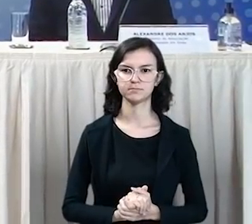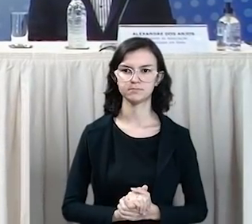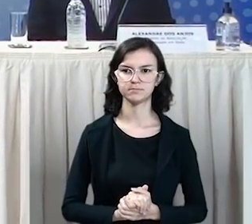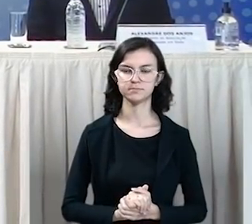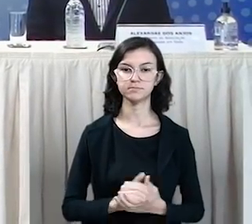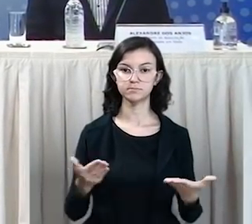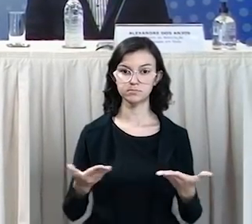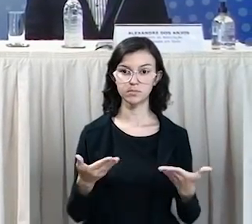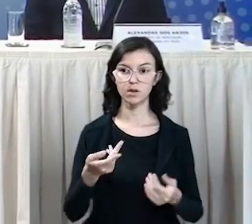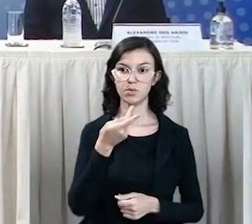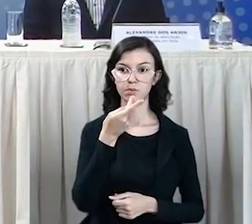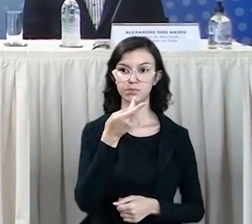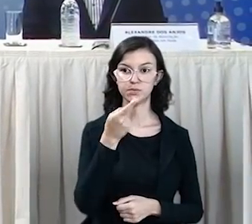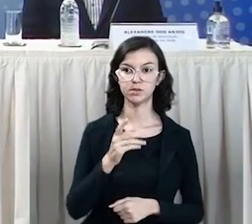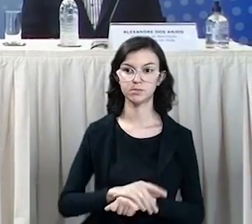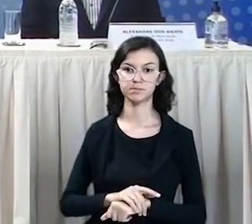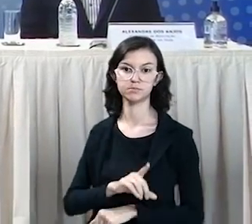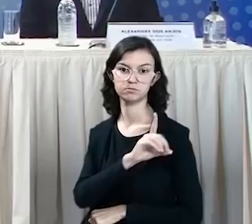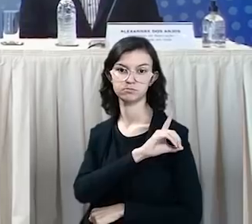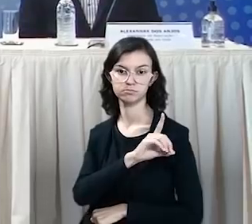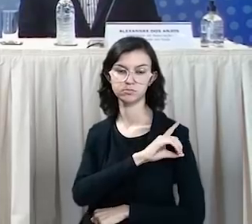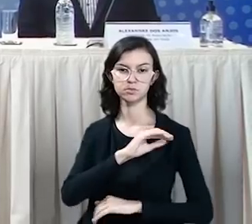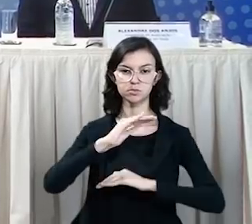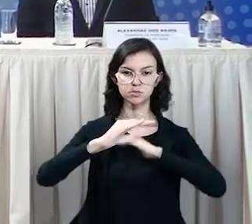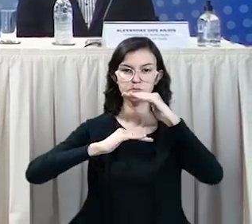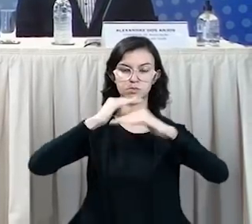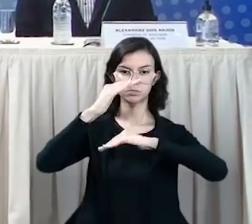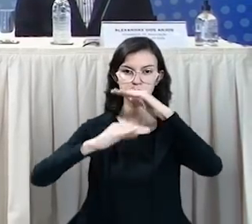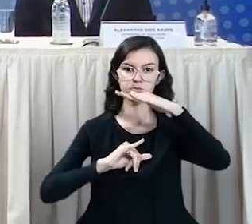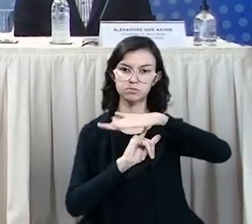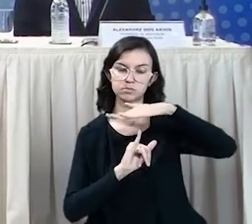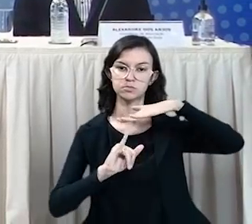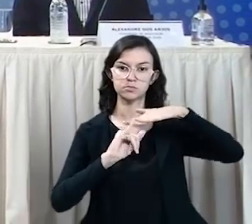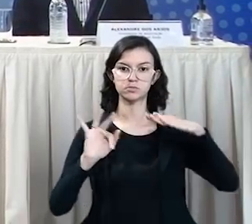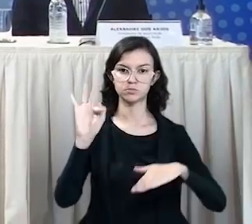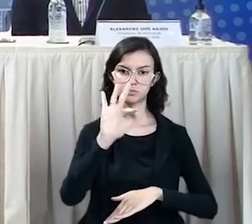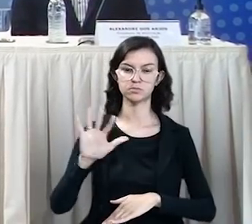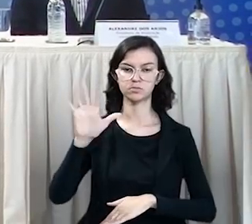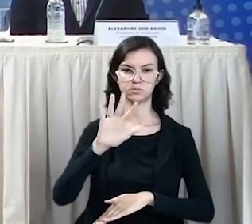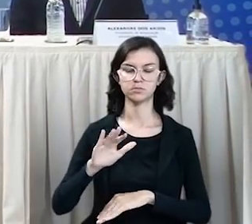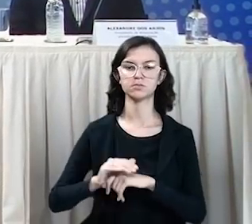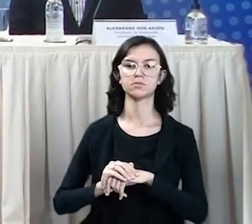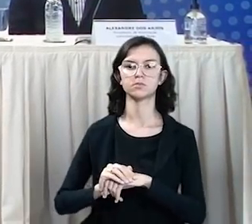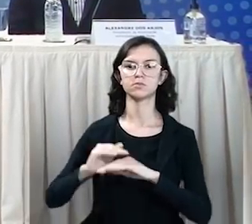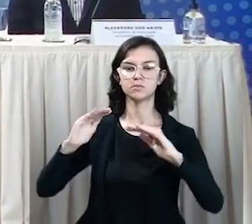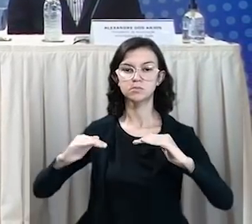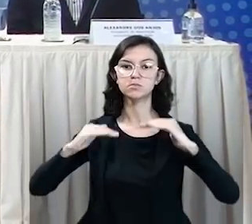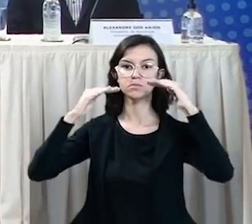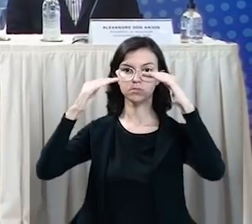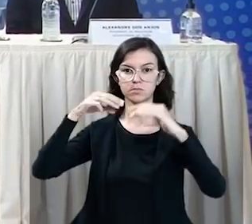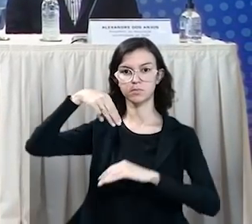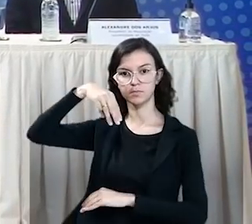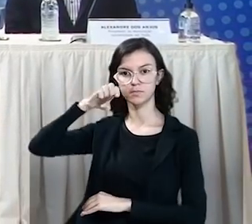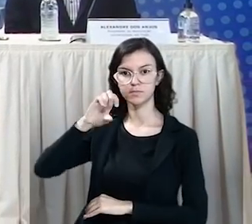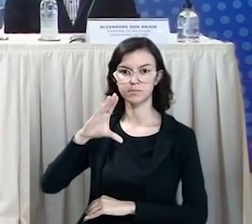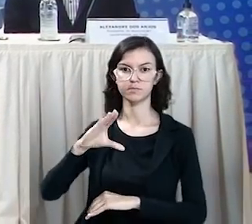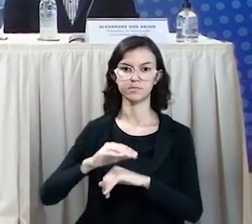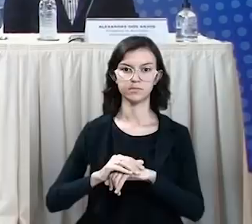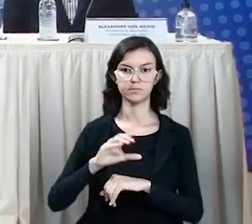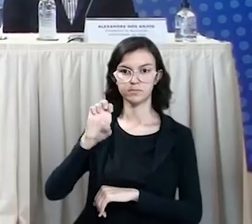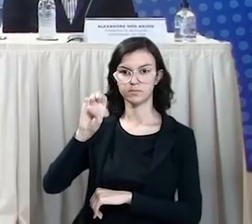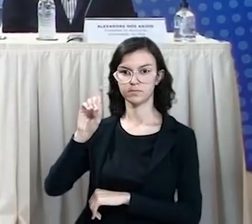Com a palavra, o Diretor de Desenvolvimento da Rede de Instituições Federais de Educação Superior do Ministério da Educação,